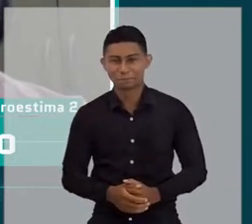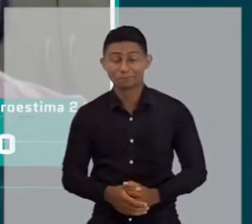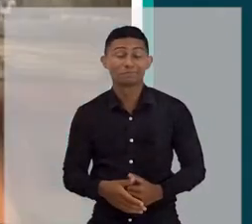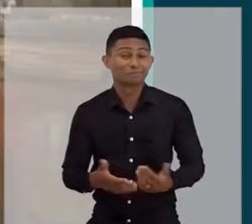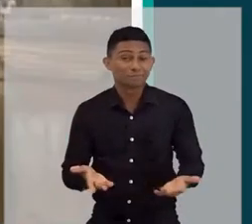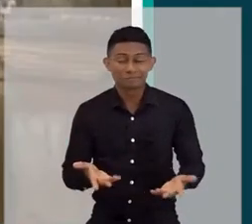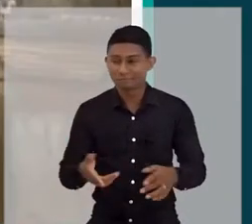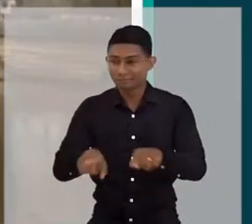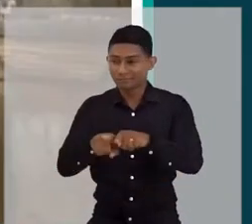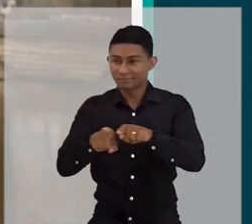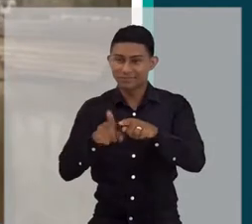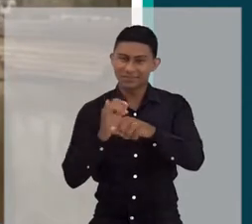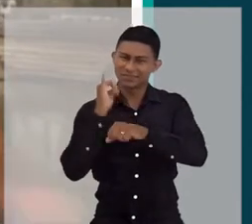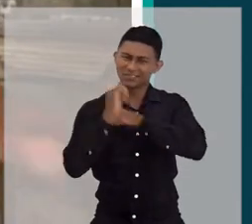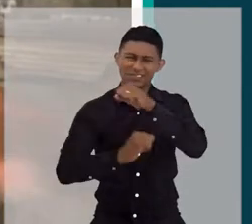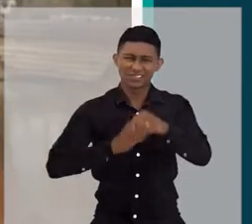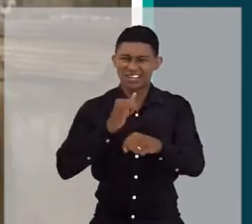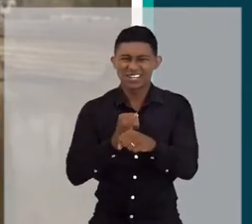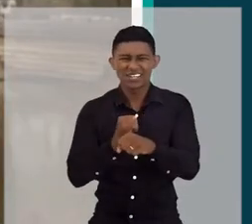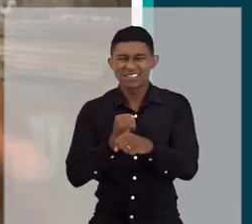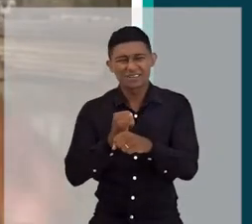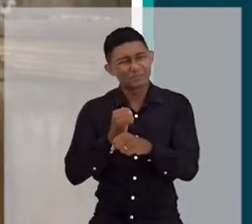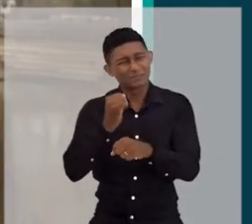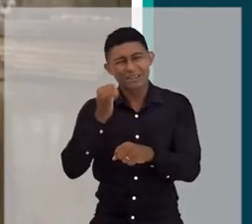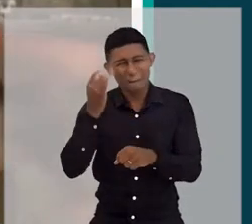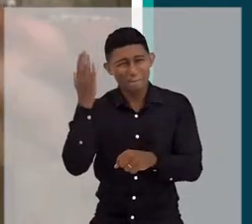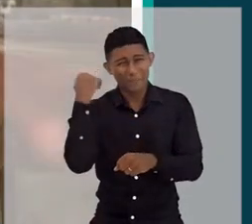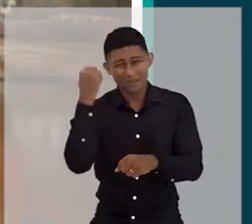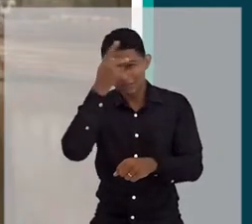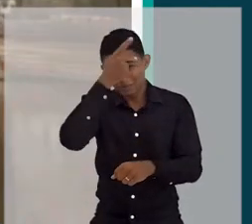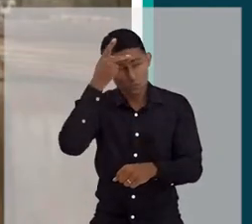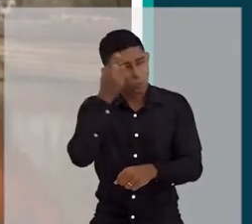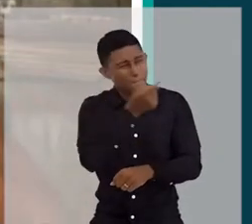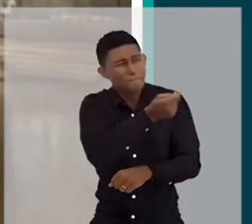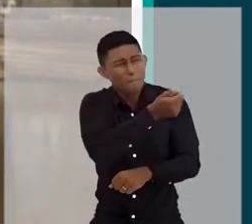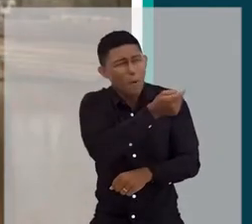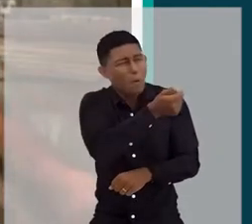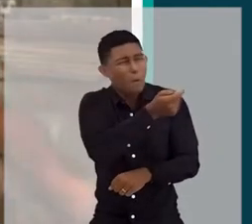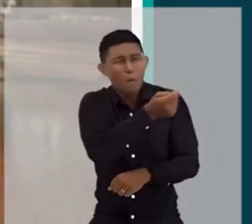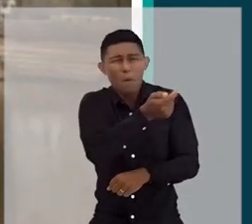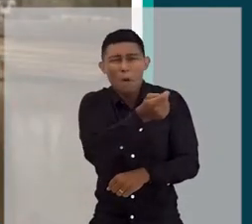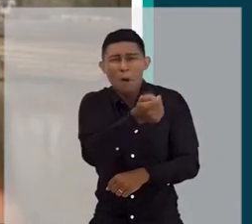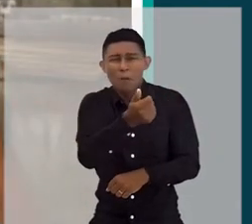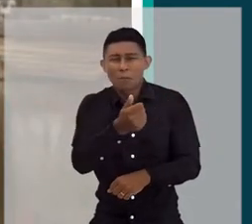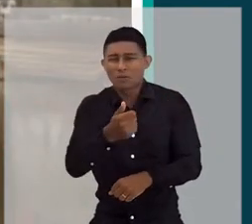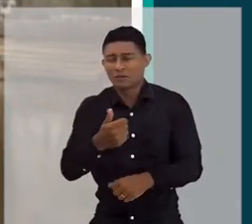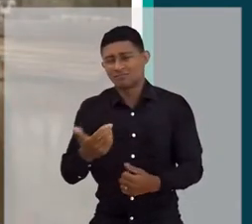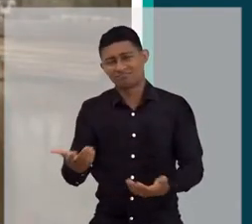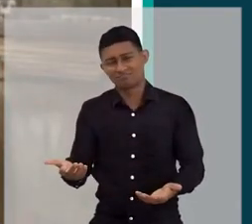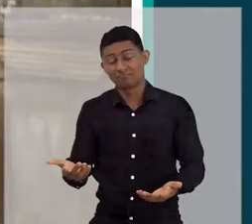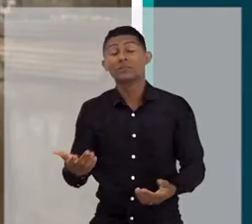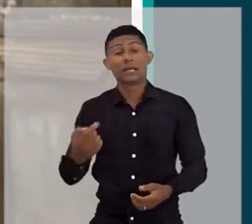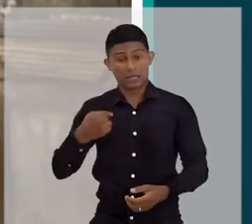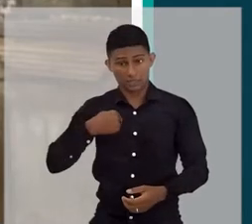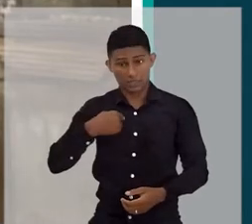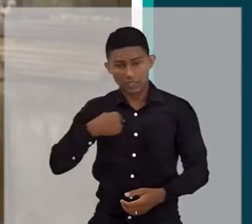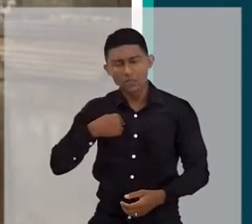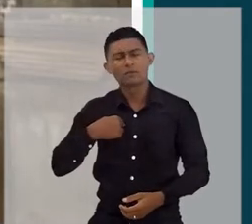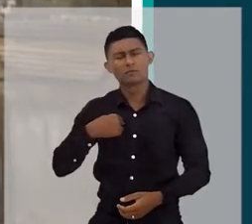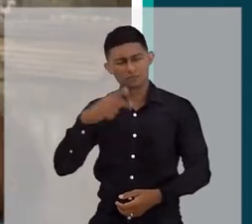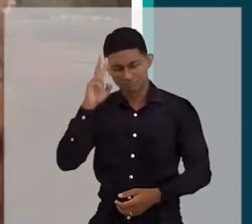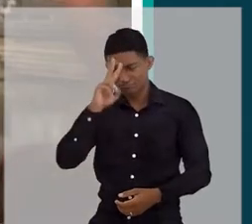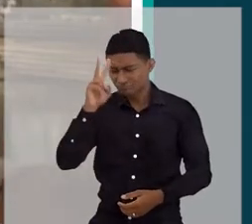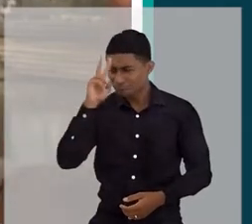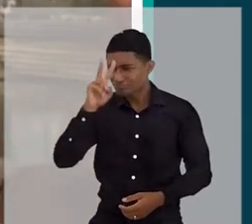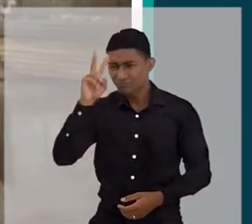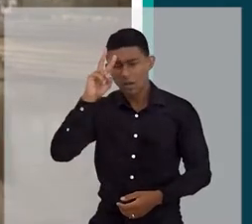existia celular, que a internet pouquíssimas pessoas tinham acesso, você nem sabia exatamente o é isso. Então, eu